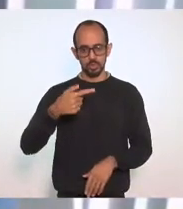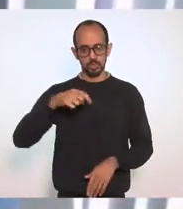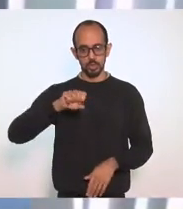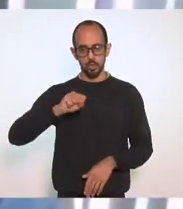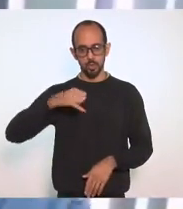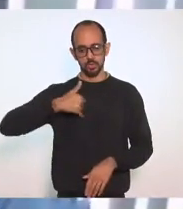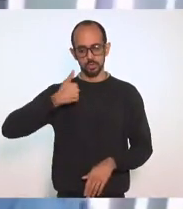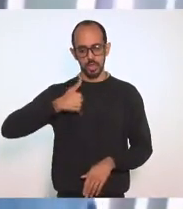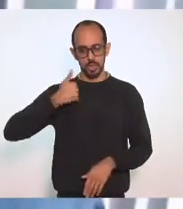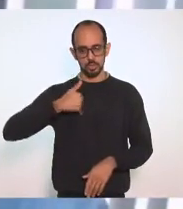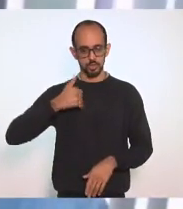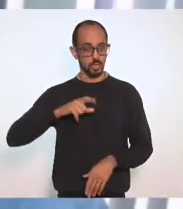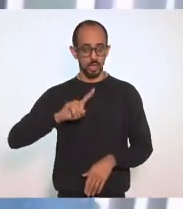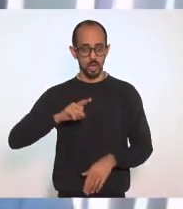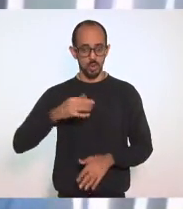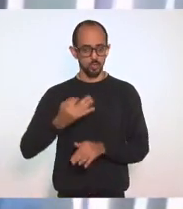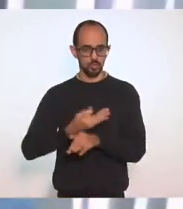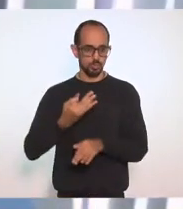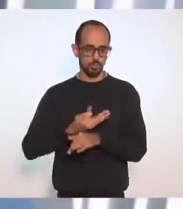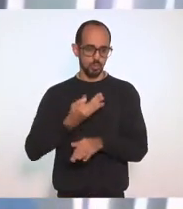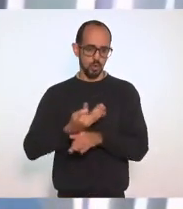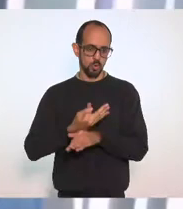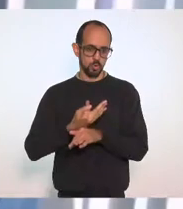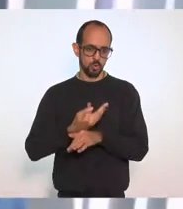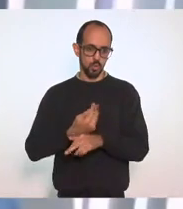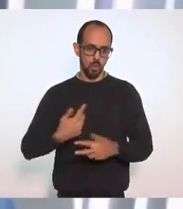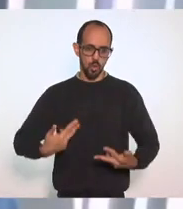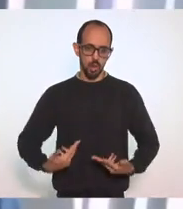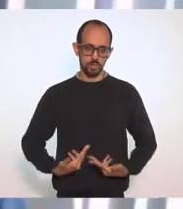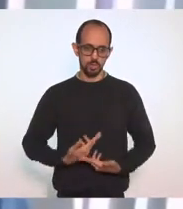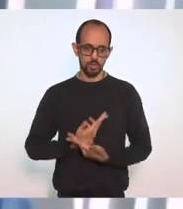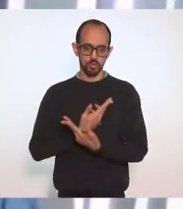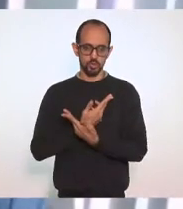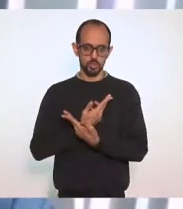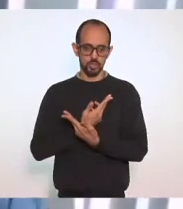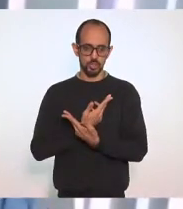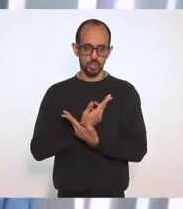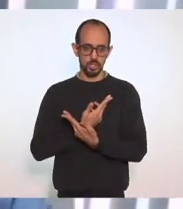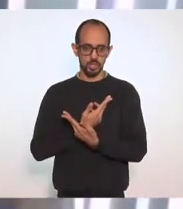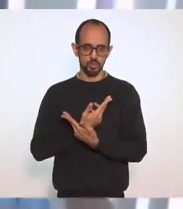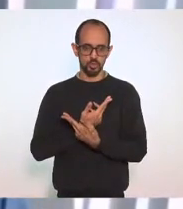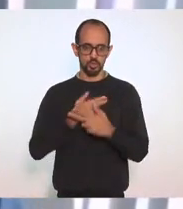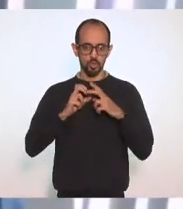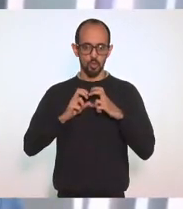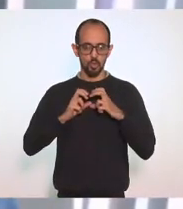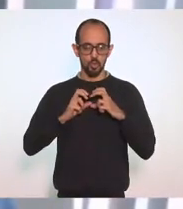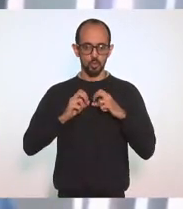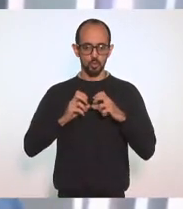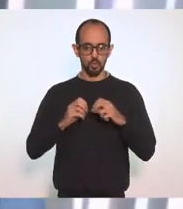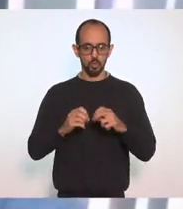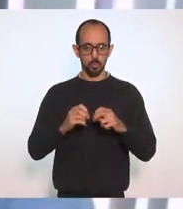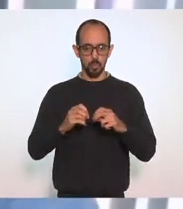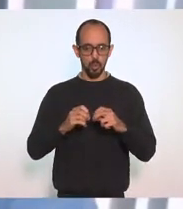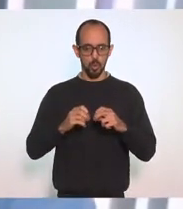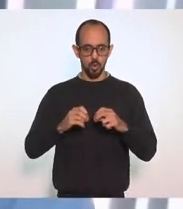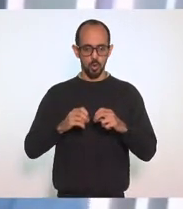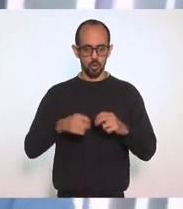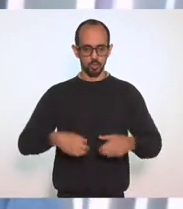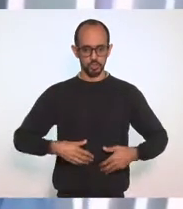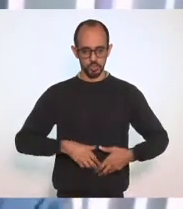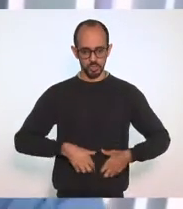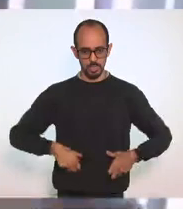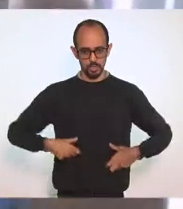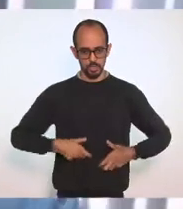a uma cirurgia para a retirada de um tumor no intestino. Mário Dias exerceu durante quase 60 anos a profissão de